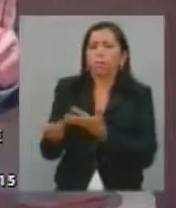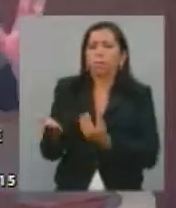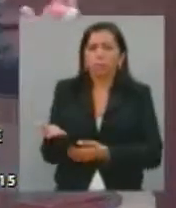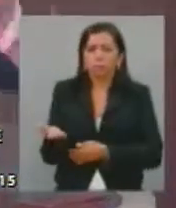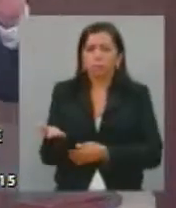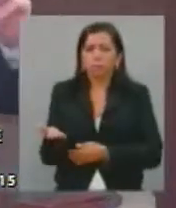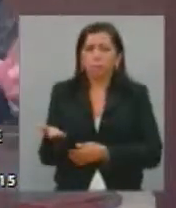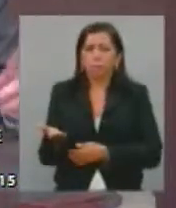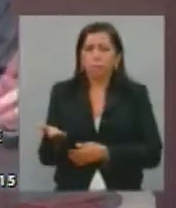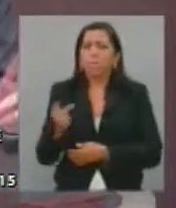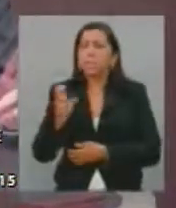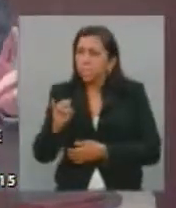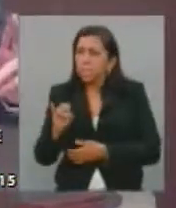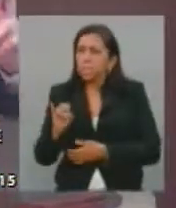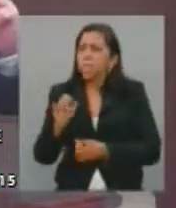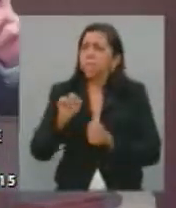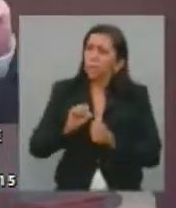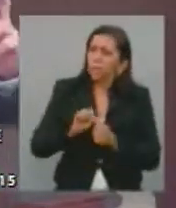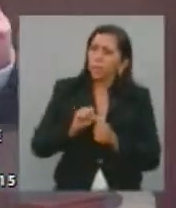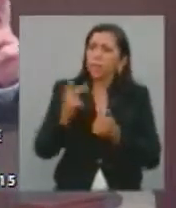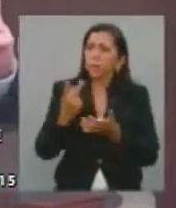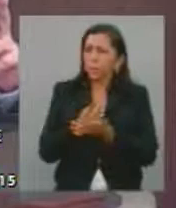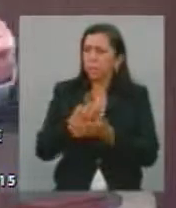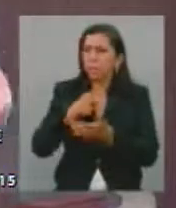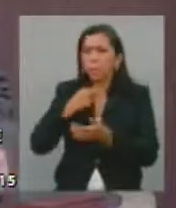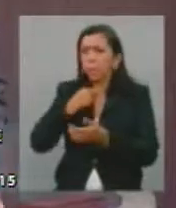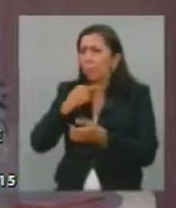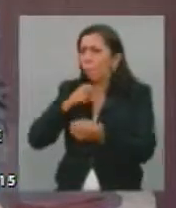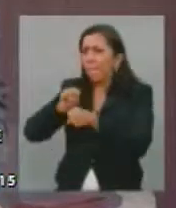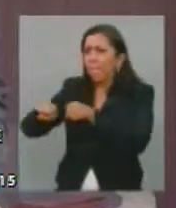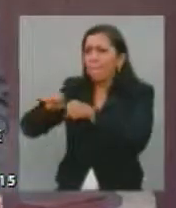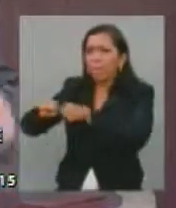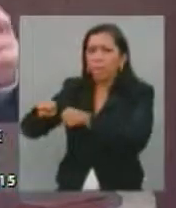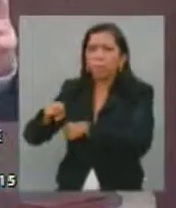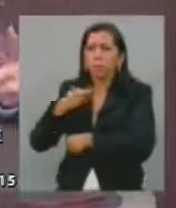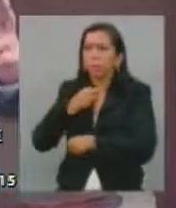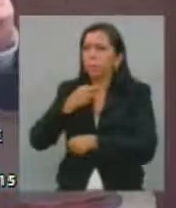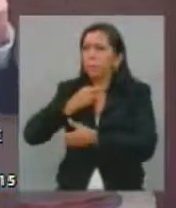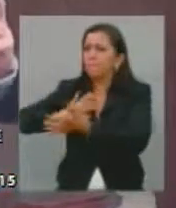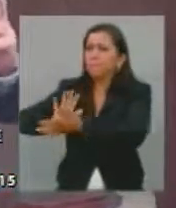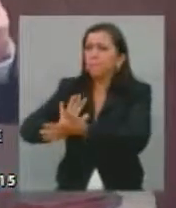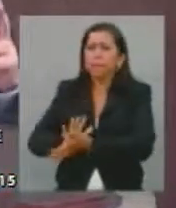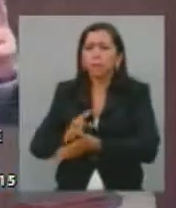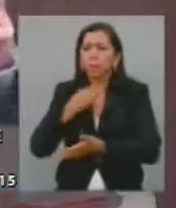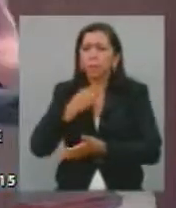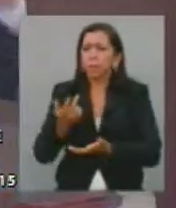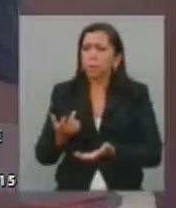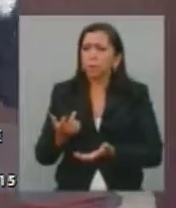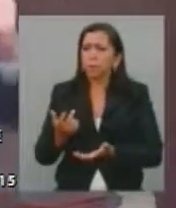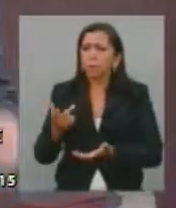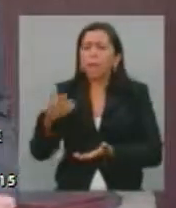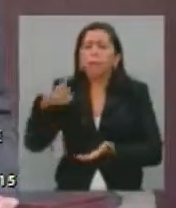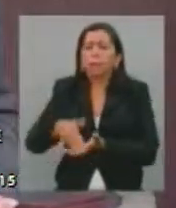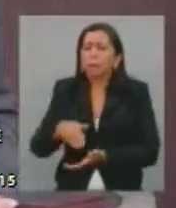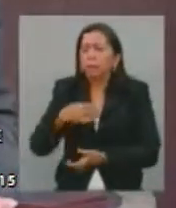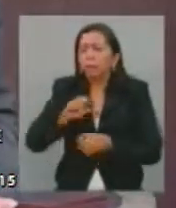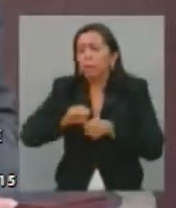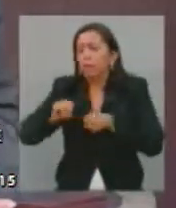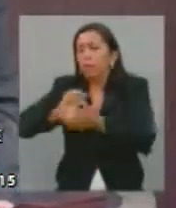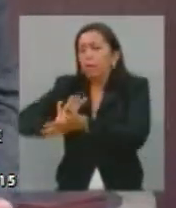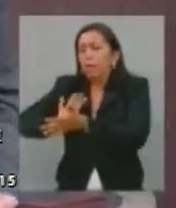feito aquele ou aquela, a tortura é crime. Este homem foi torturado até a morte.